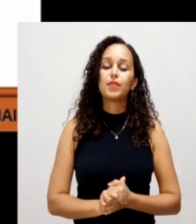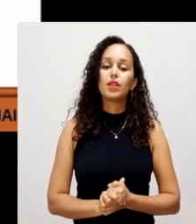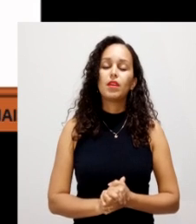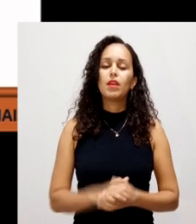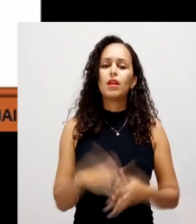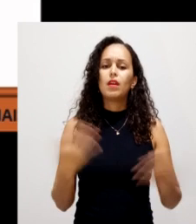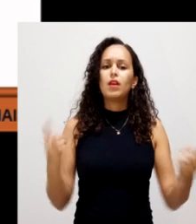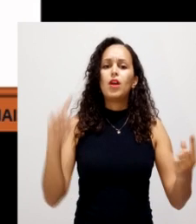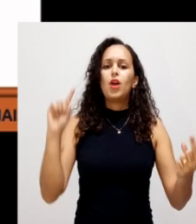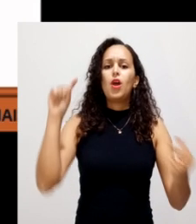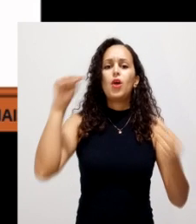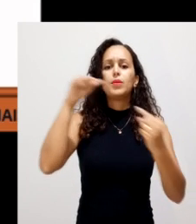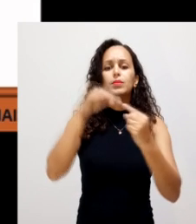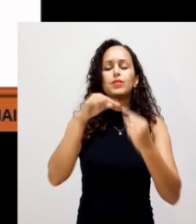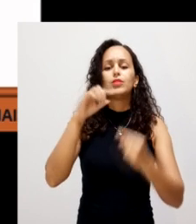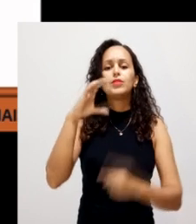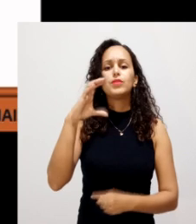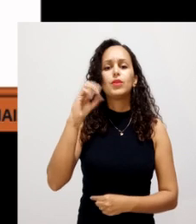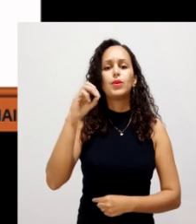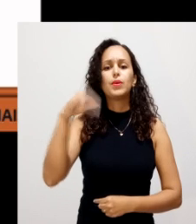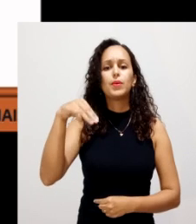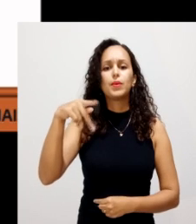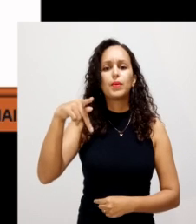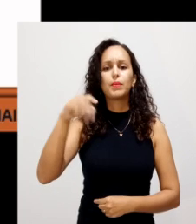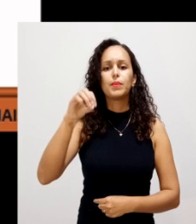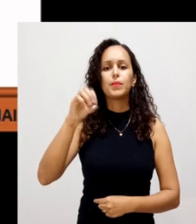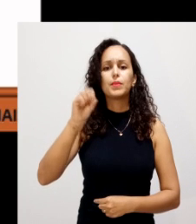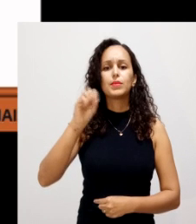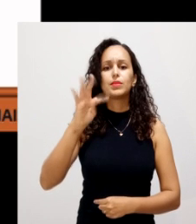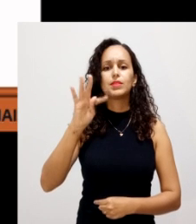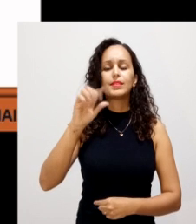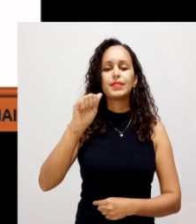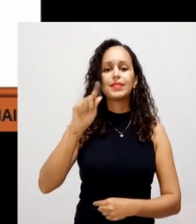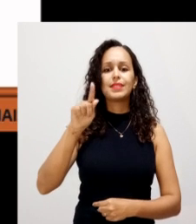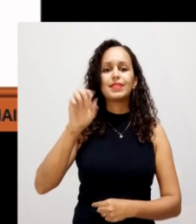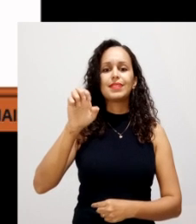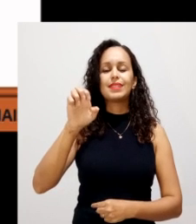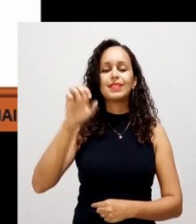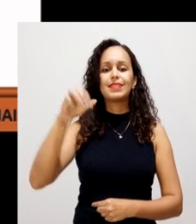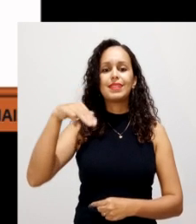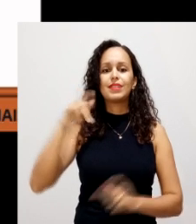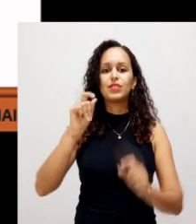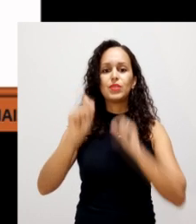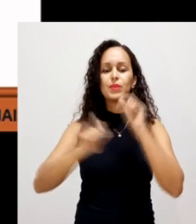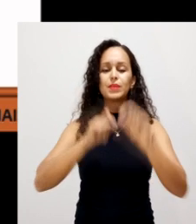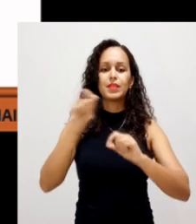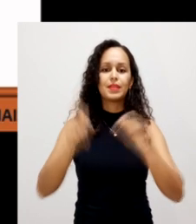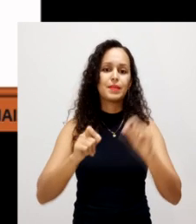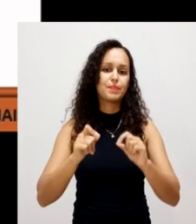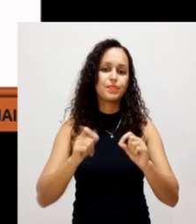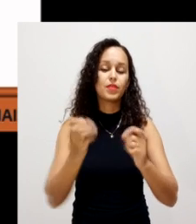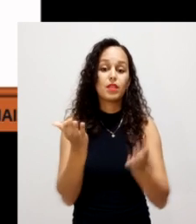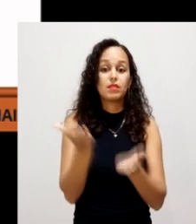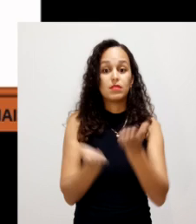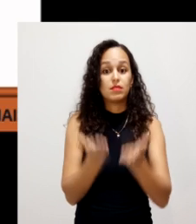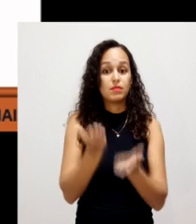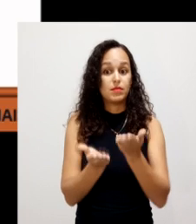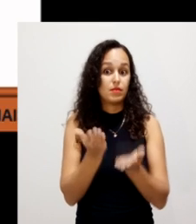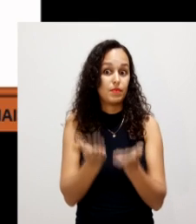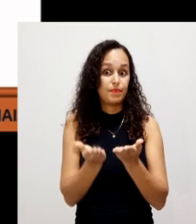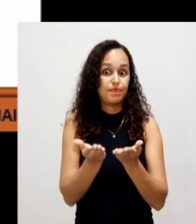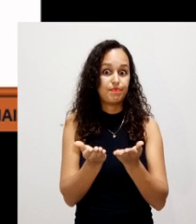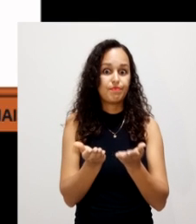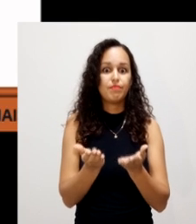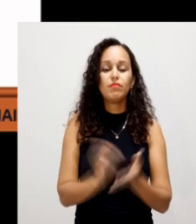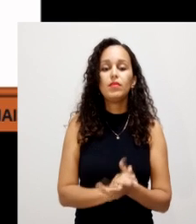Quais são os objetivos da compostagem? Um dos objetivos da compostagem é a estabilização do material. Nós vamos querer um material